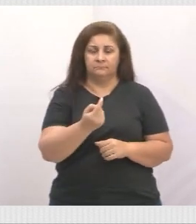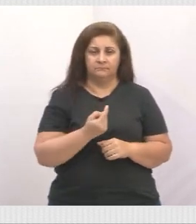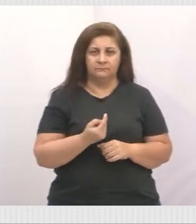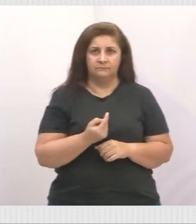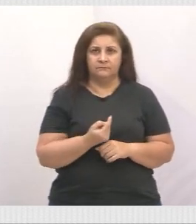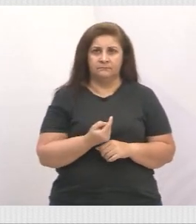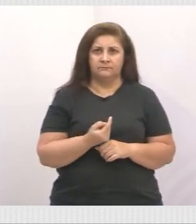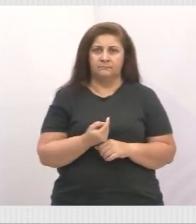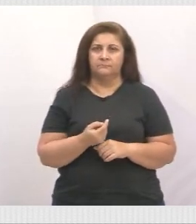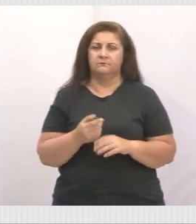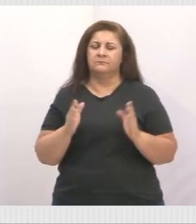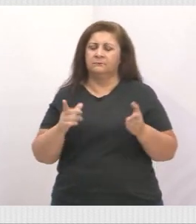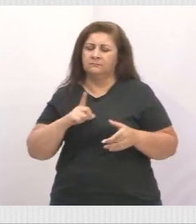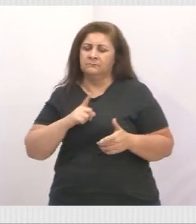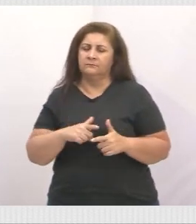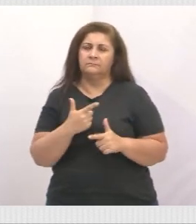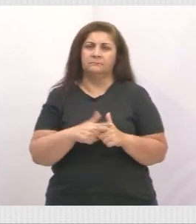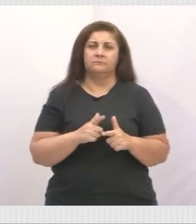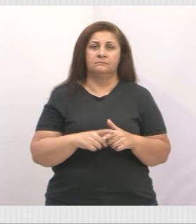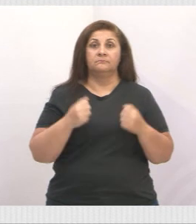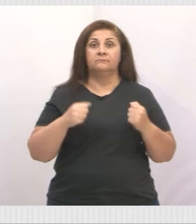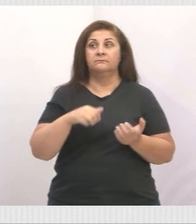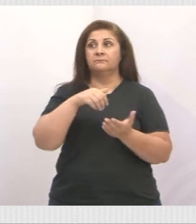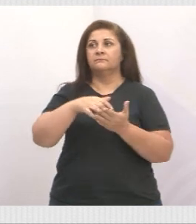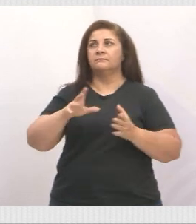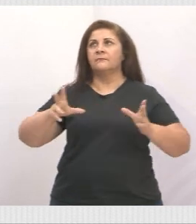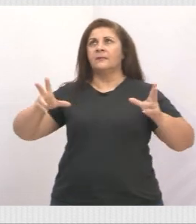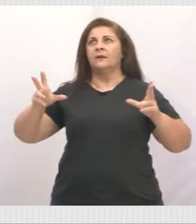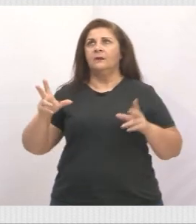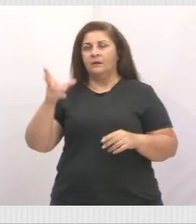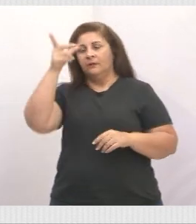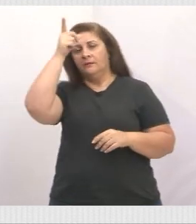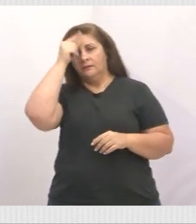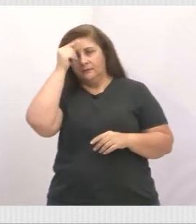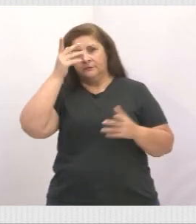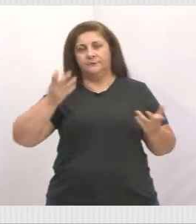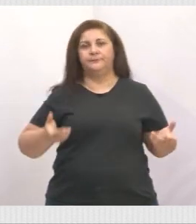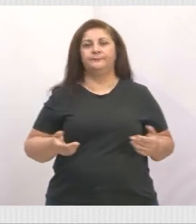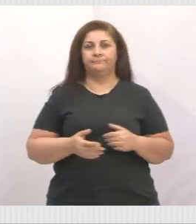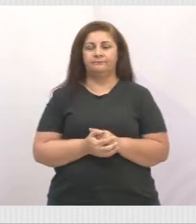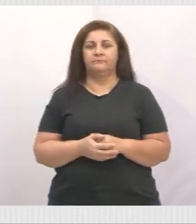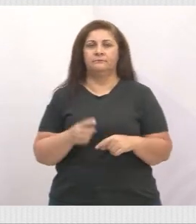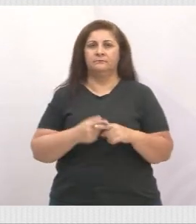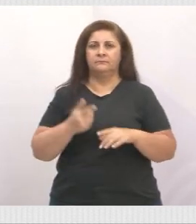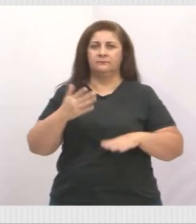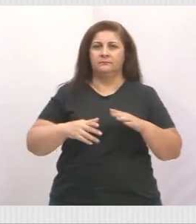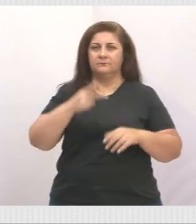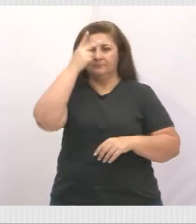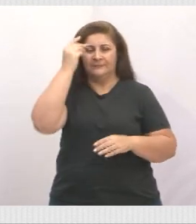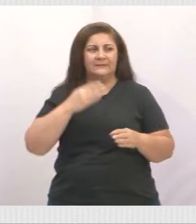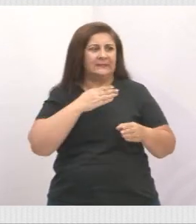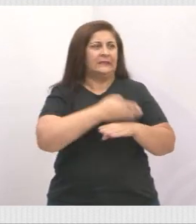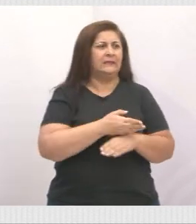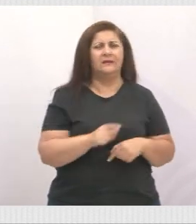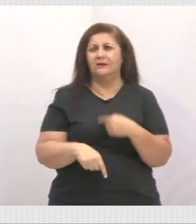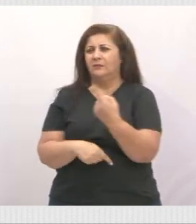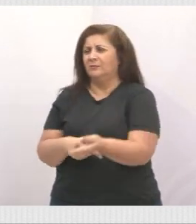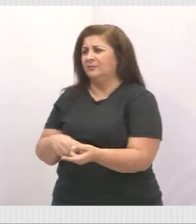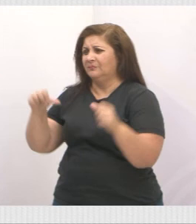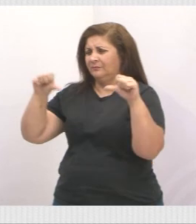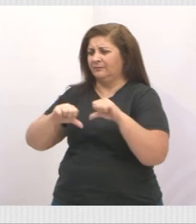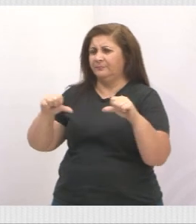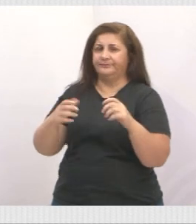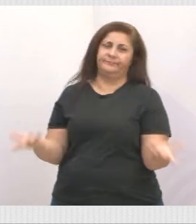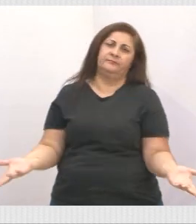você que já vem com algum problema, você tem que sair daqui melhor do que você entrou. Porque tem gente que entra aqui e sai pior do que